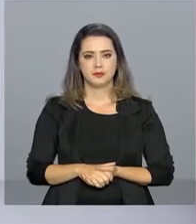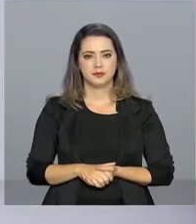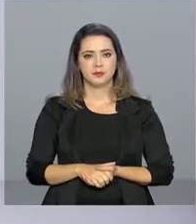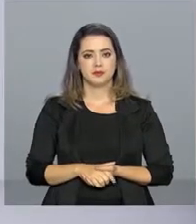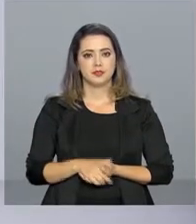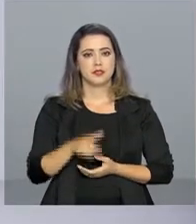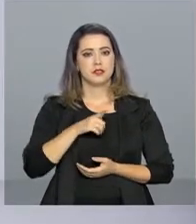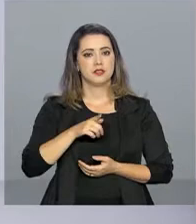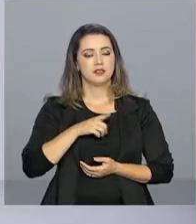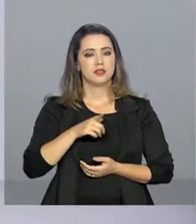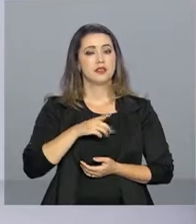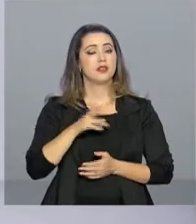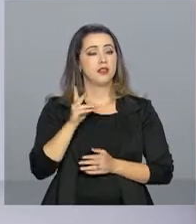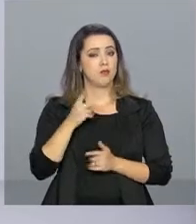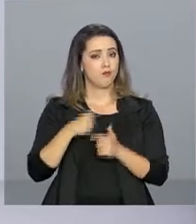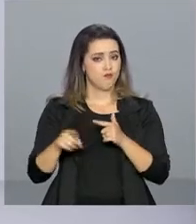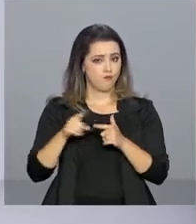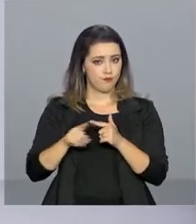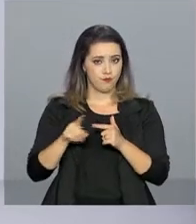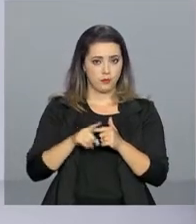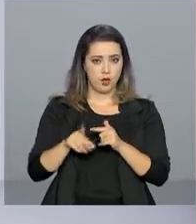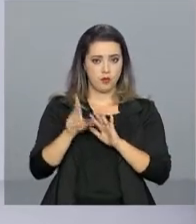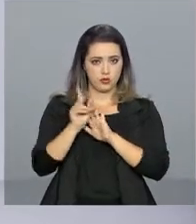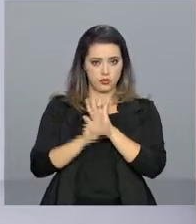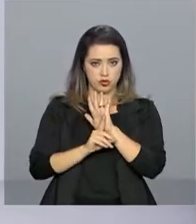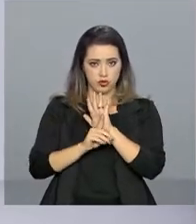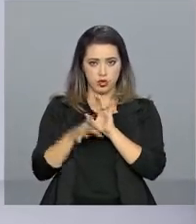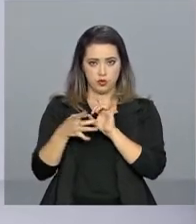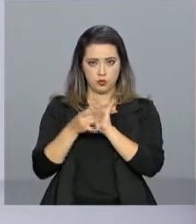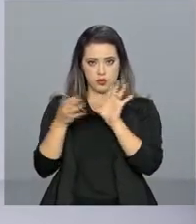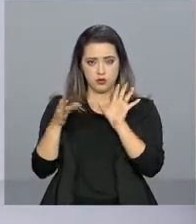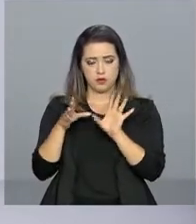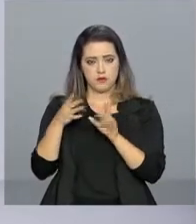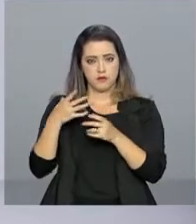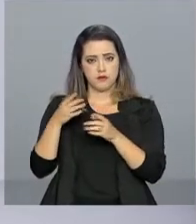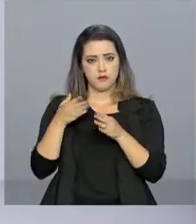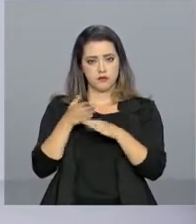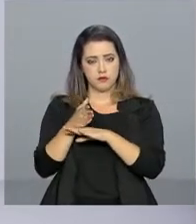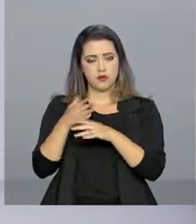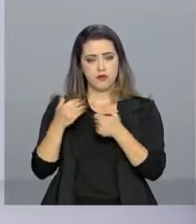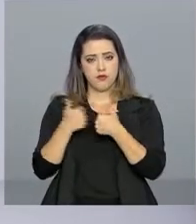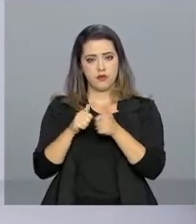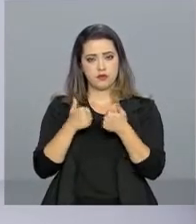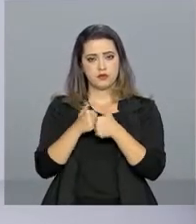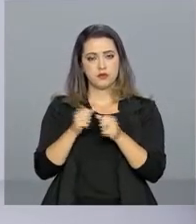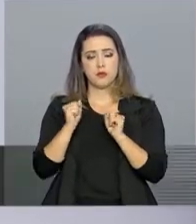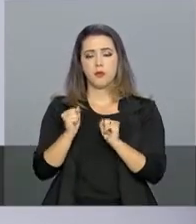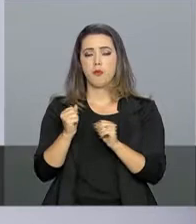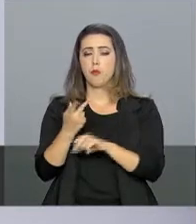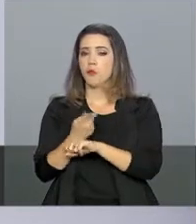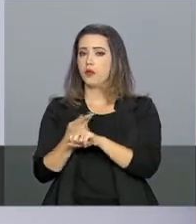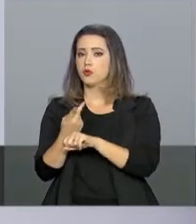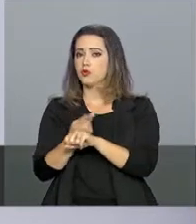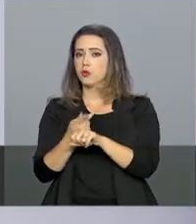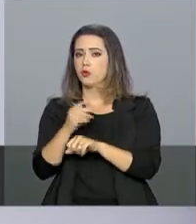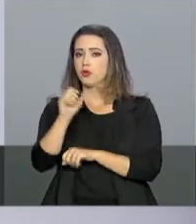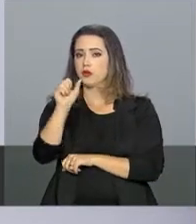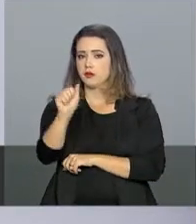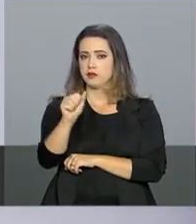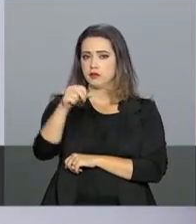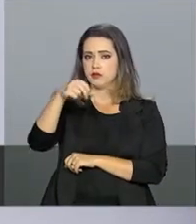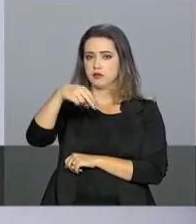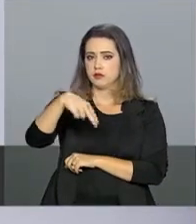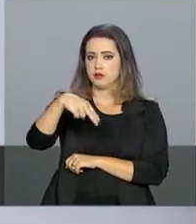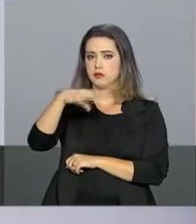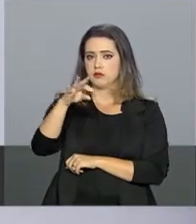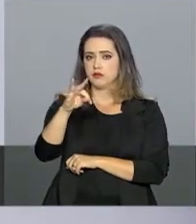Quem ainda tiver problemas para garantir o direito ao passe-livre, deve procurar um dos postos da ANTT ou formalizar uma